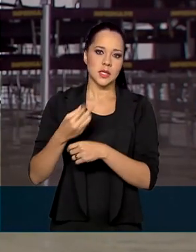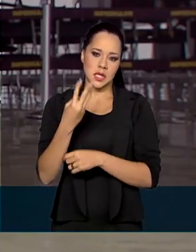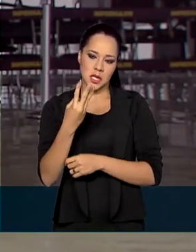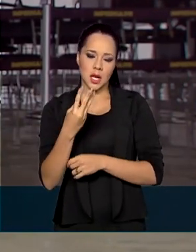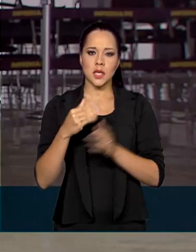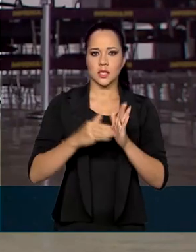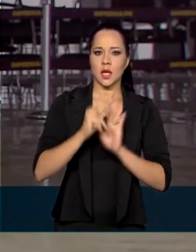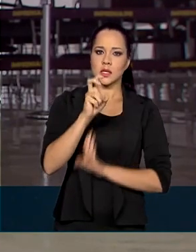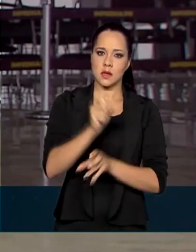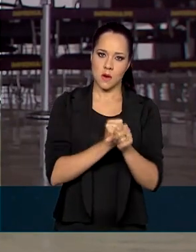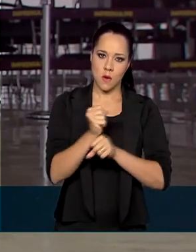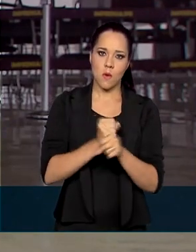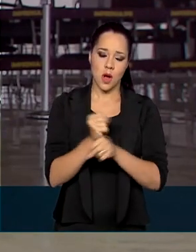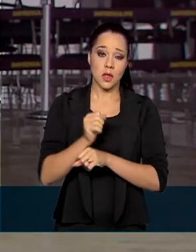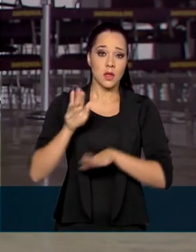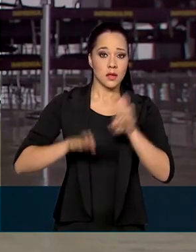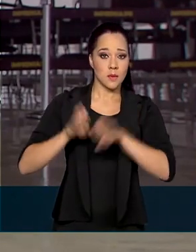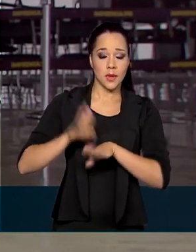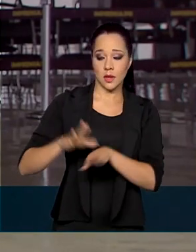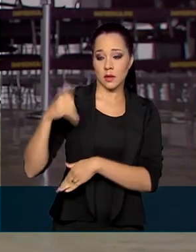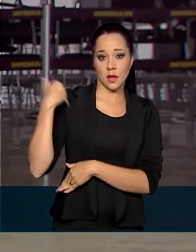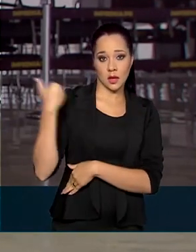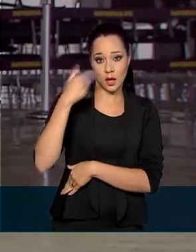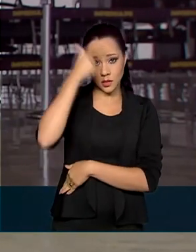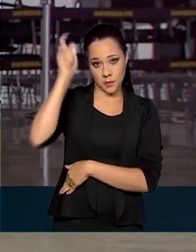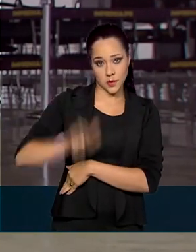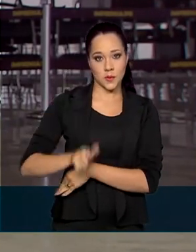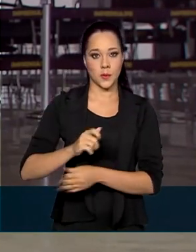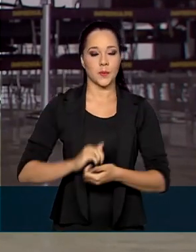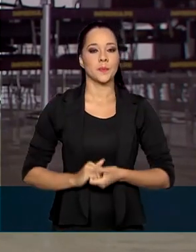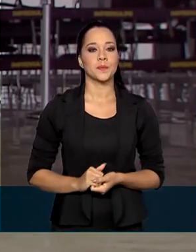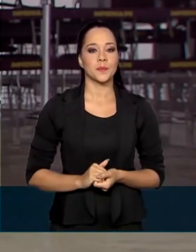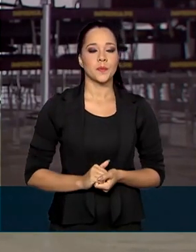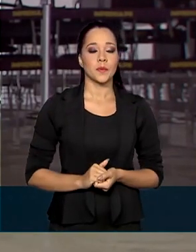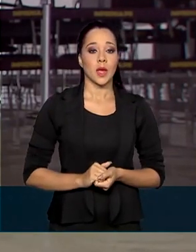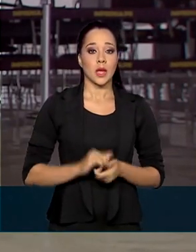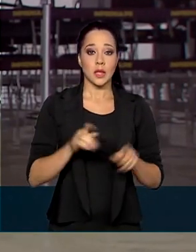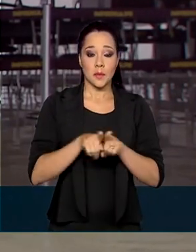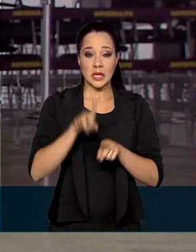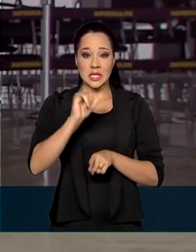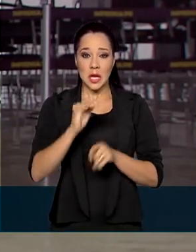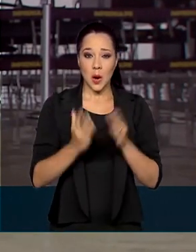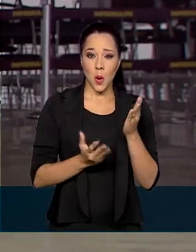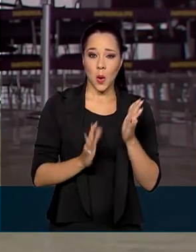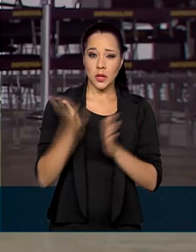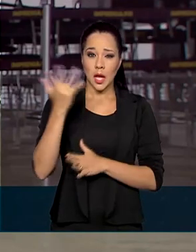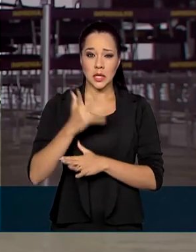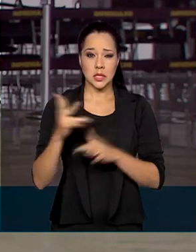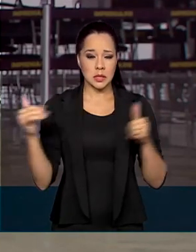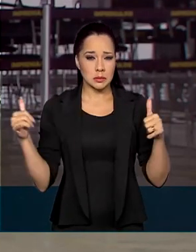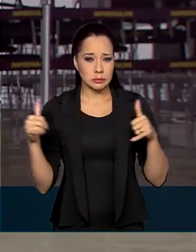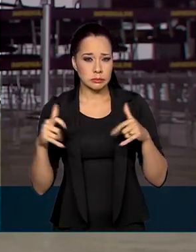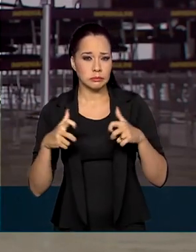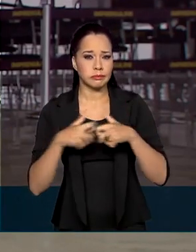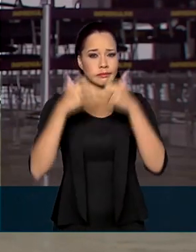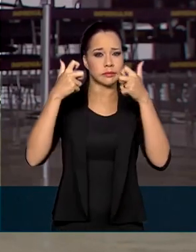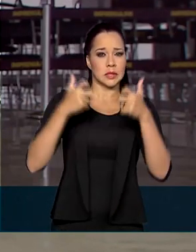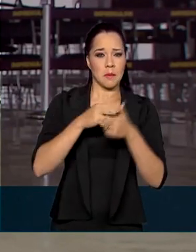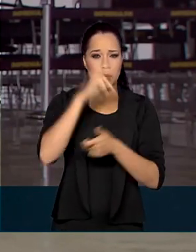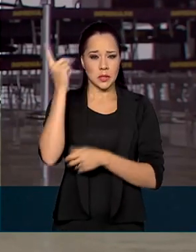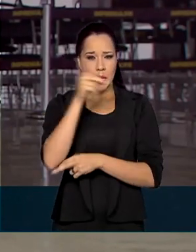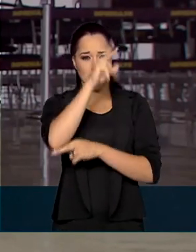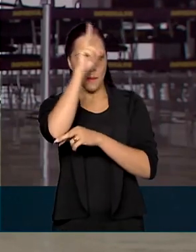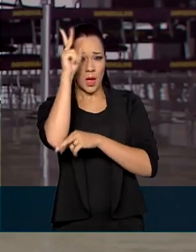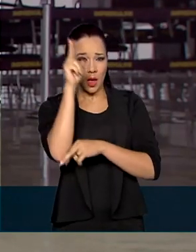3 e 5 anos, dependendo da idade do condutor. E no caso de lesão corporal e homicídio causados por motoristas